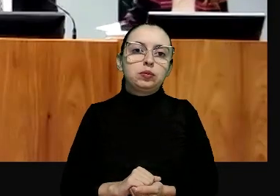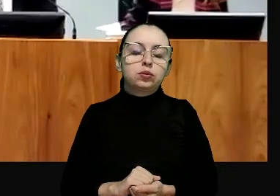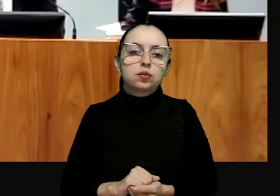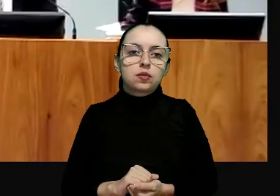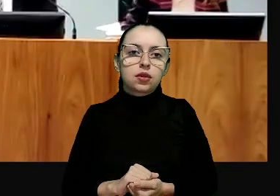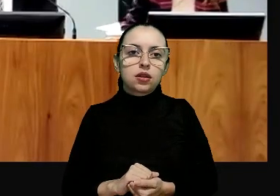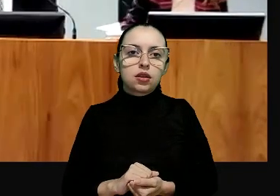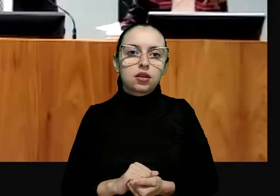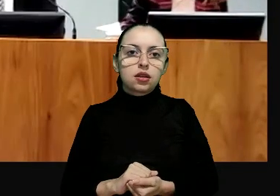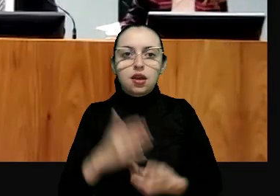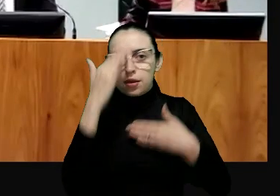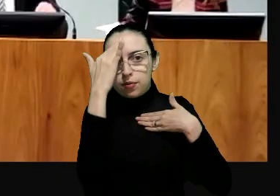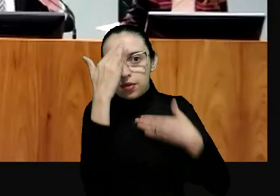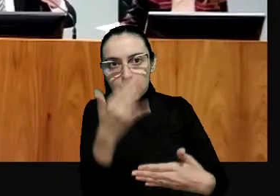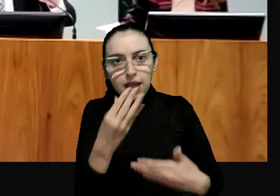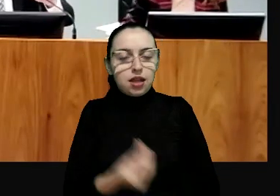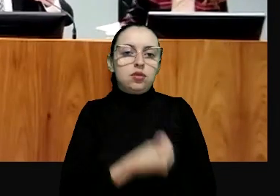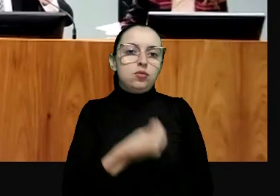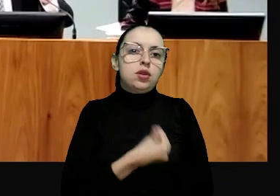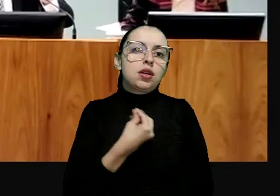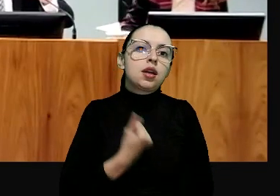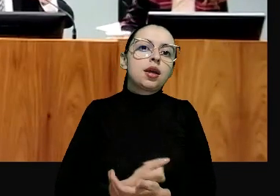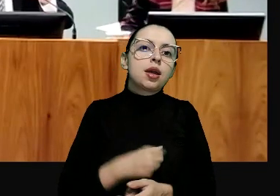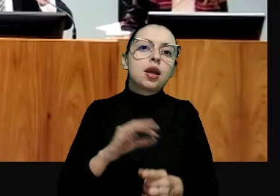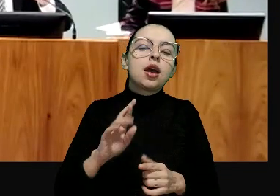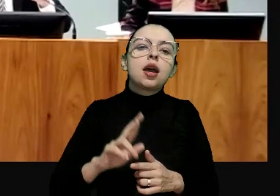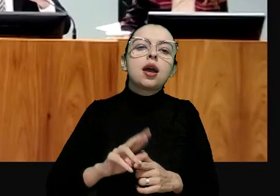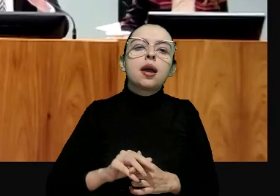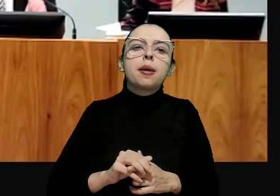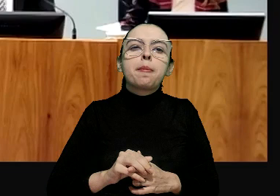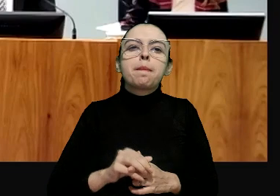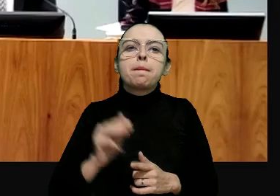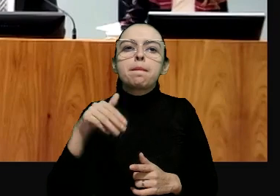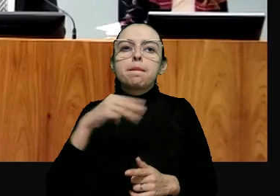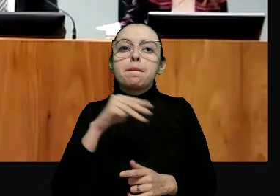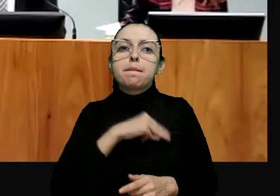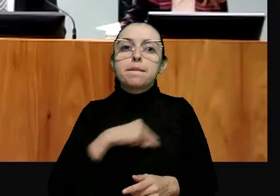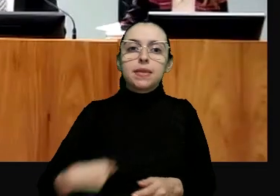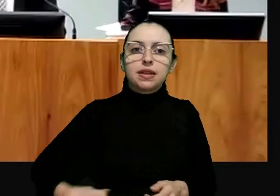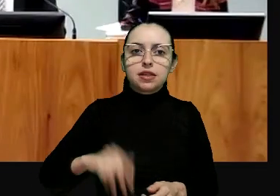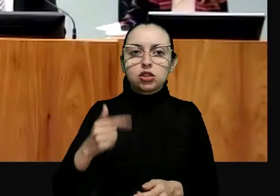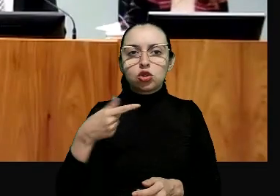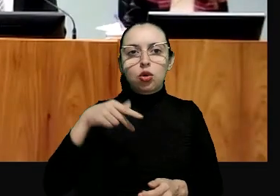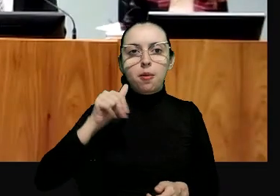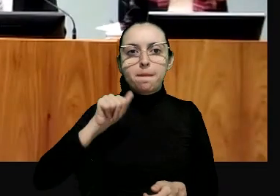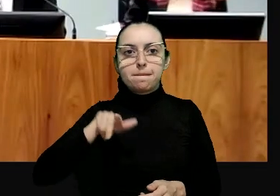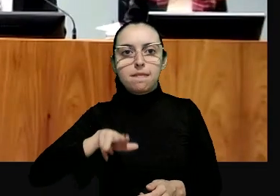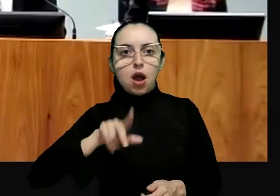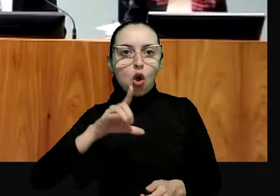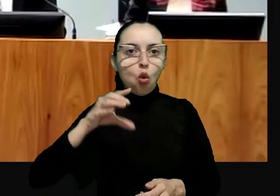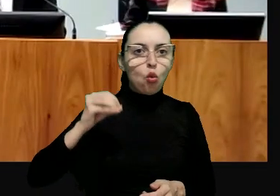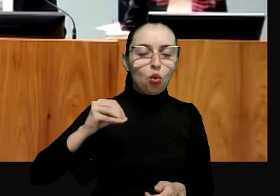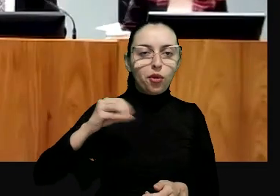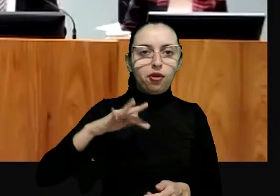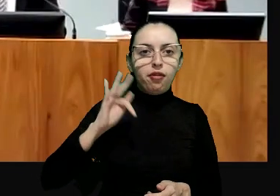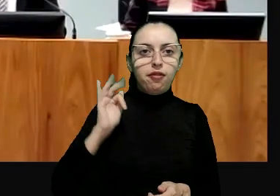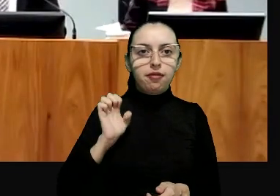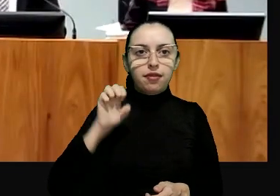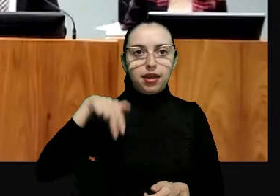agradeço a presença do ministro Alves Fernandes que muito gentilmente, sabendo dessa agenda,